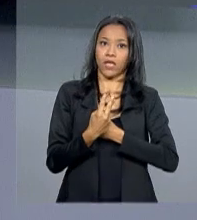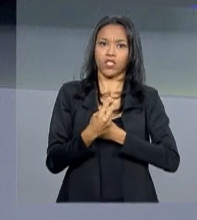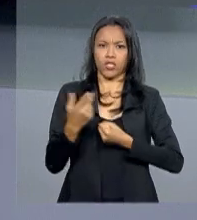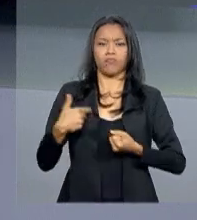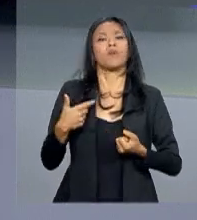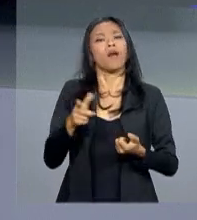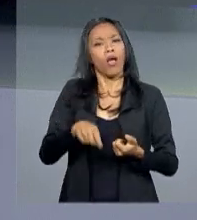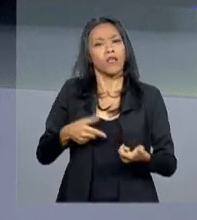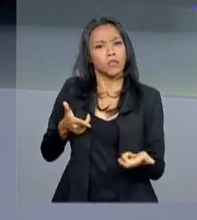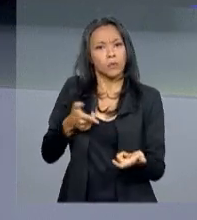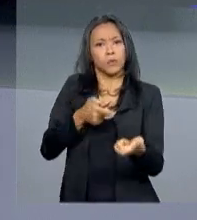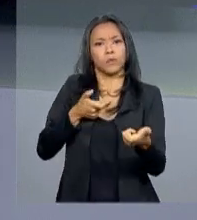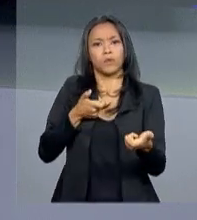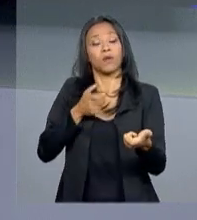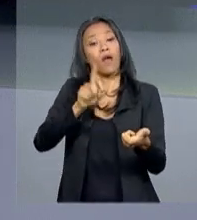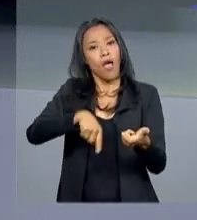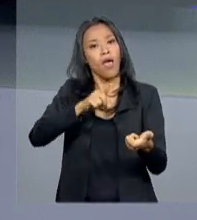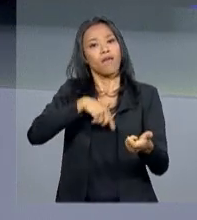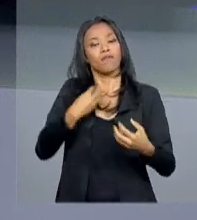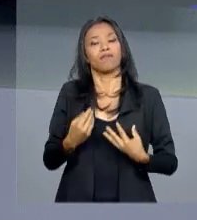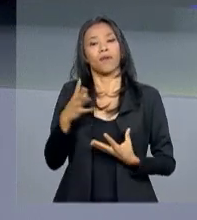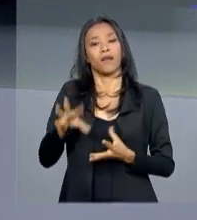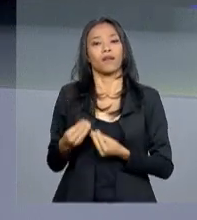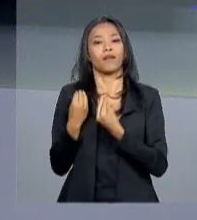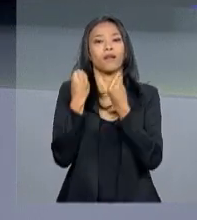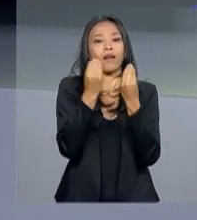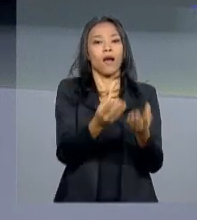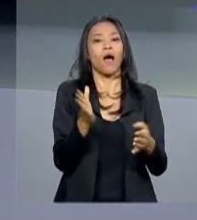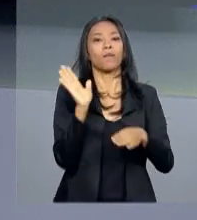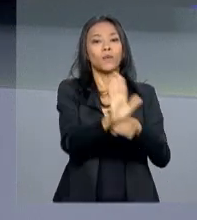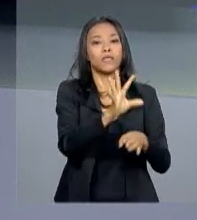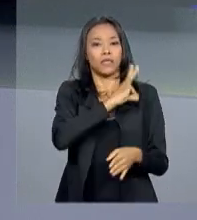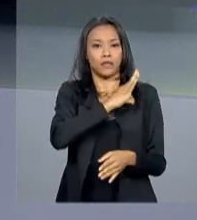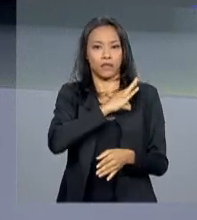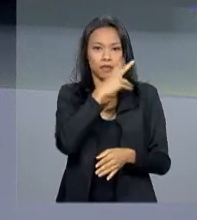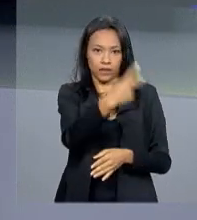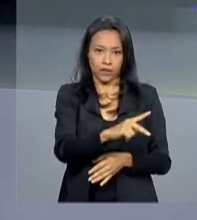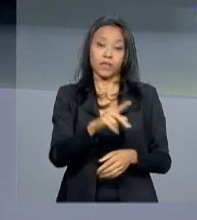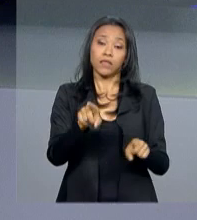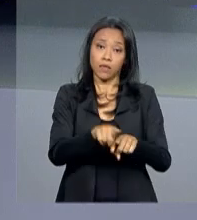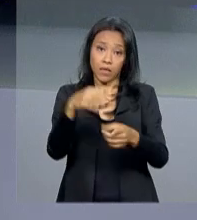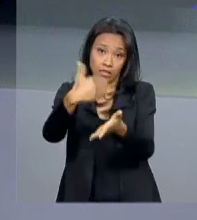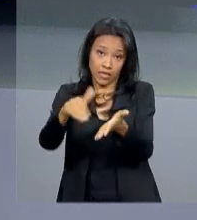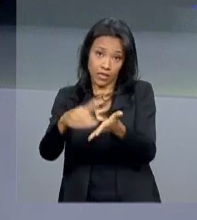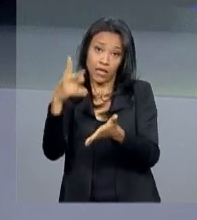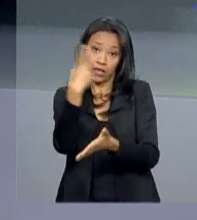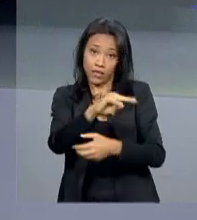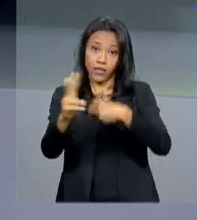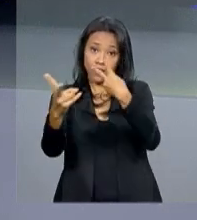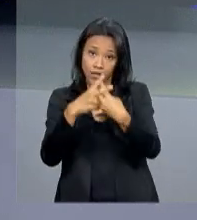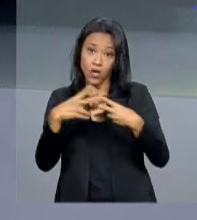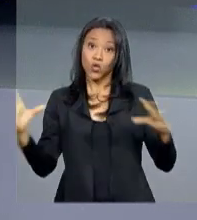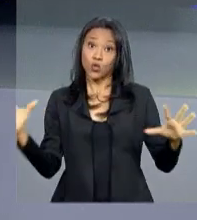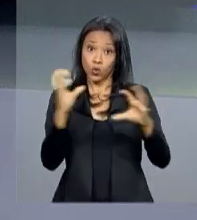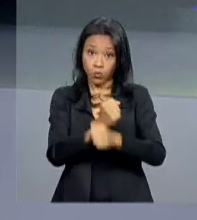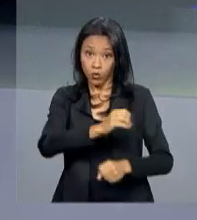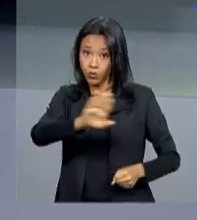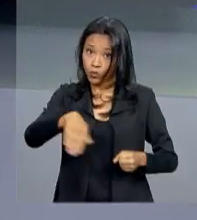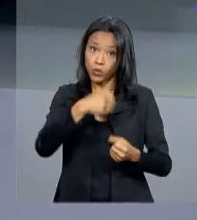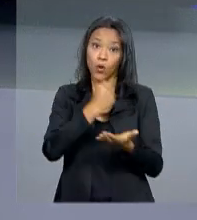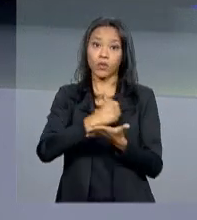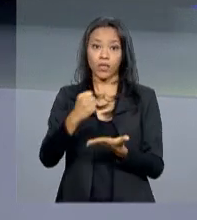fuzil estão sendo adquiridos para atender a Polícia Militar e a Secretaria de Administração Penitenciária. O valor total da